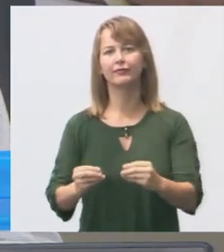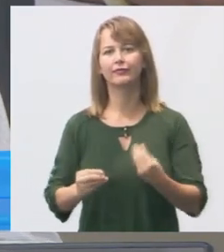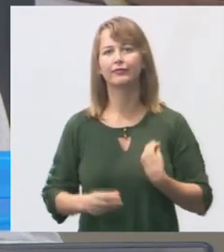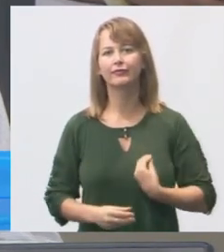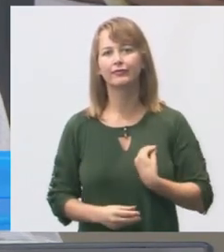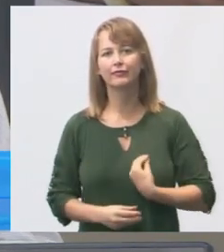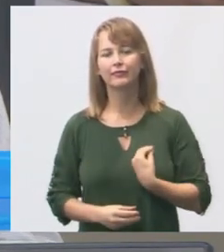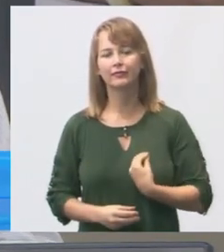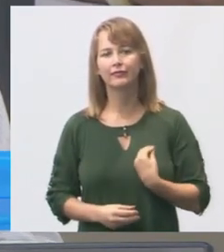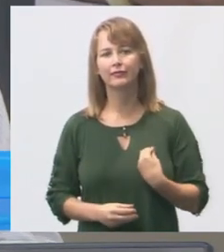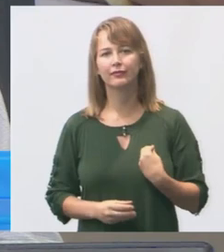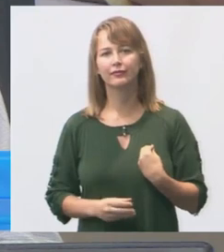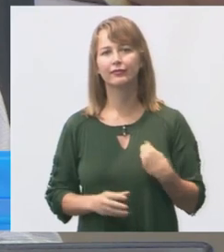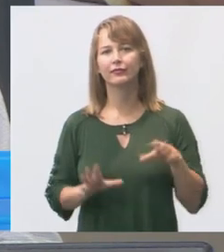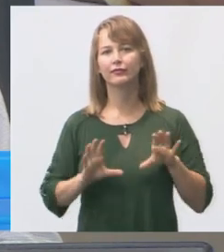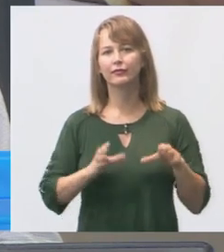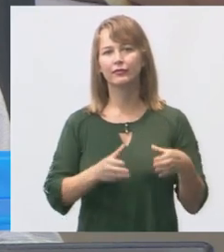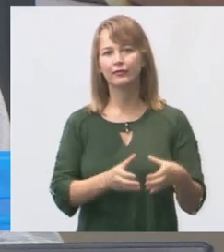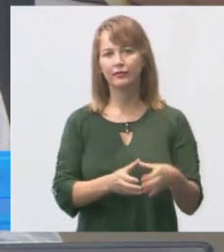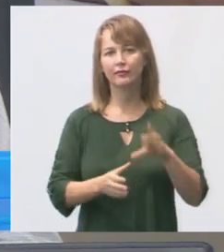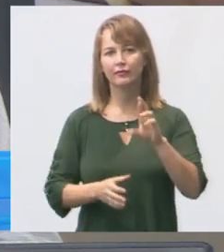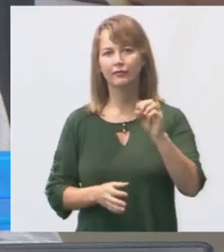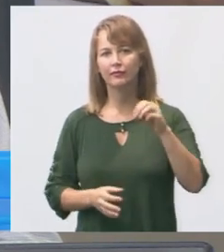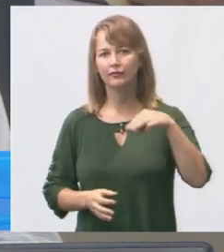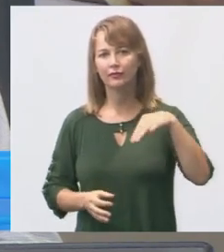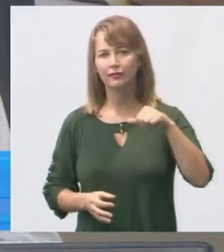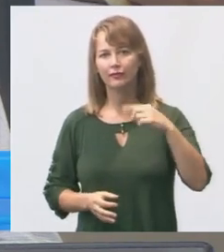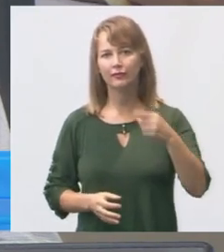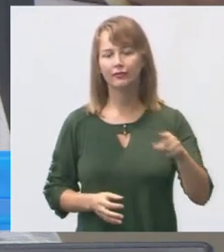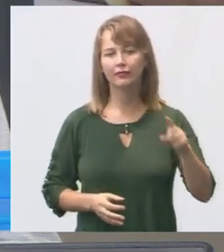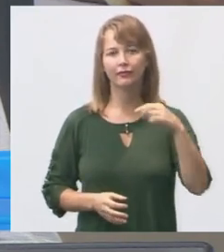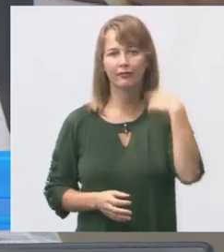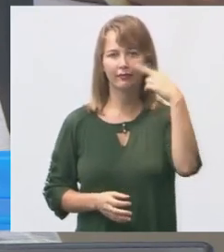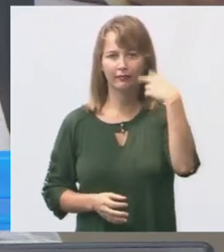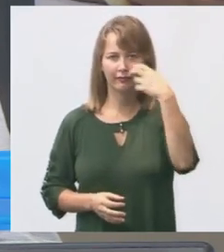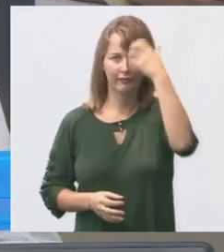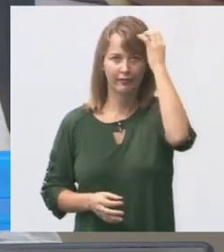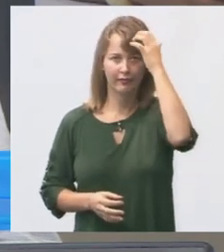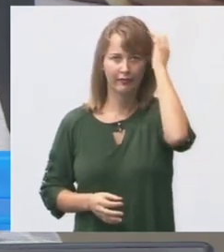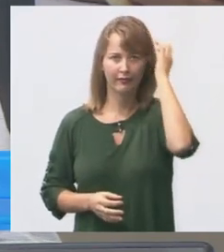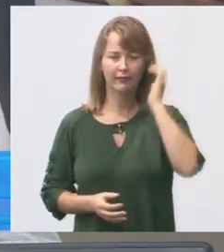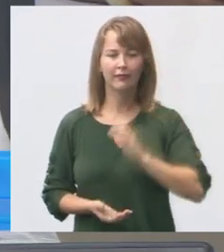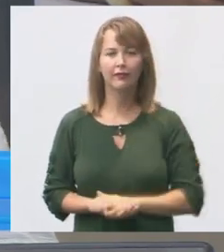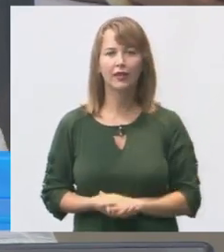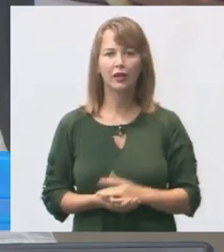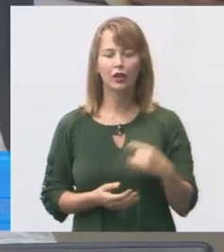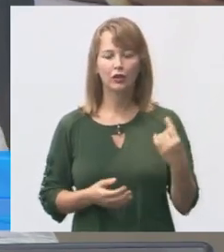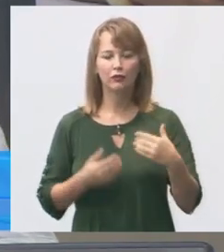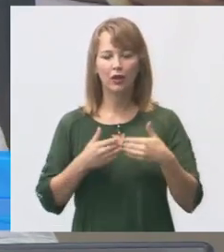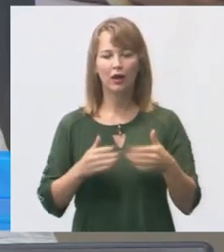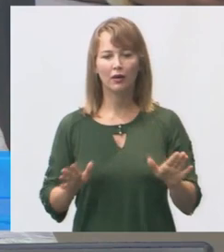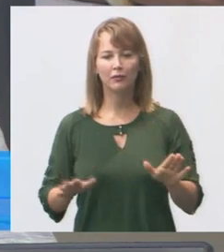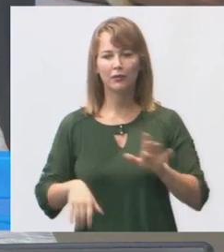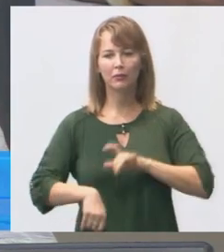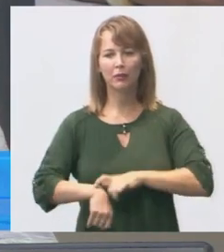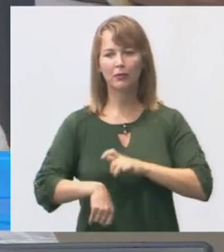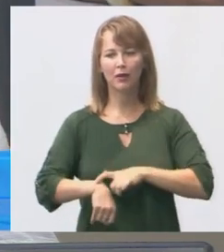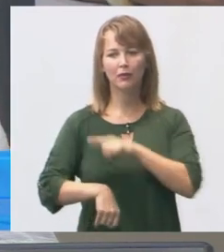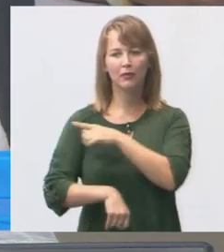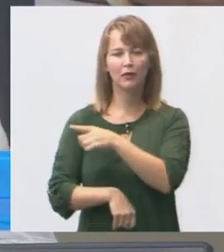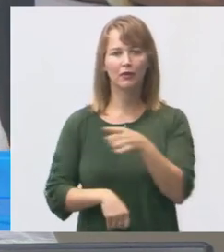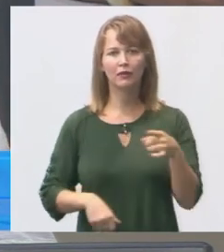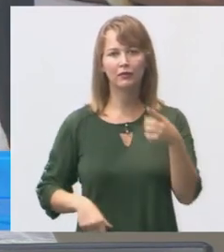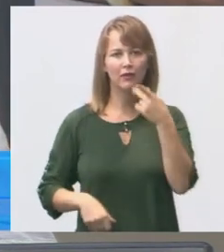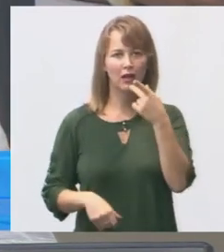presentes aqui da comunidade do Romão, vereador Davi, nós vamos abrir uma fala para eles, para eles